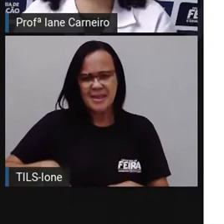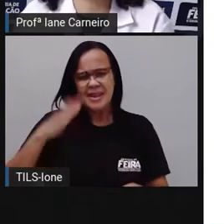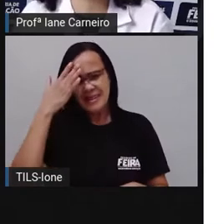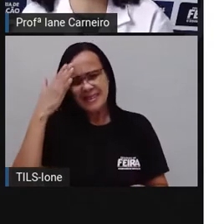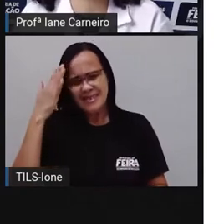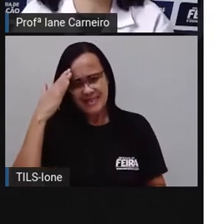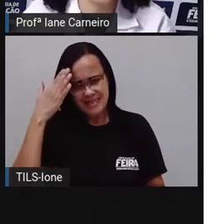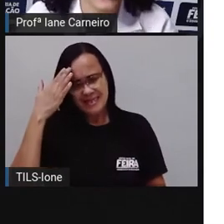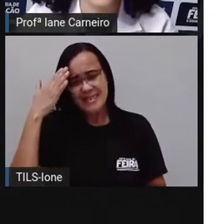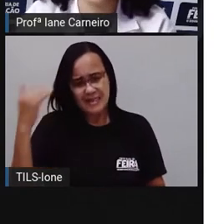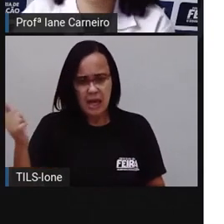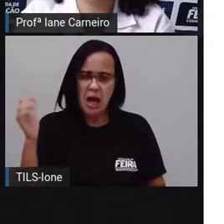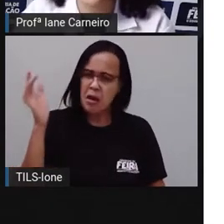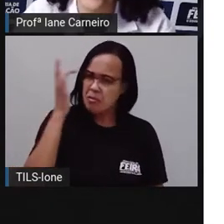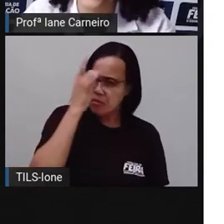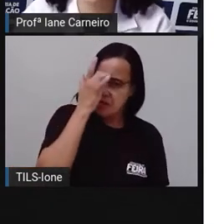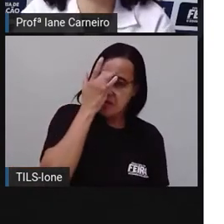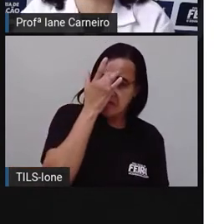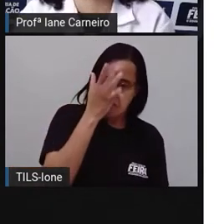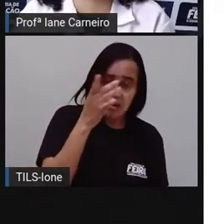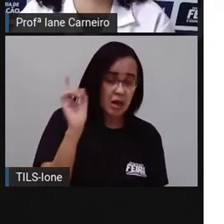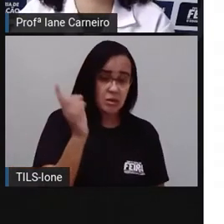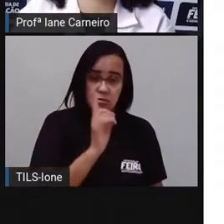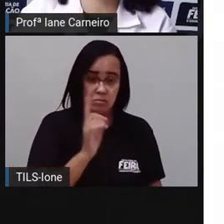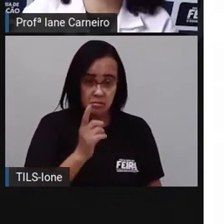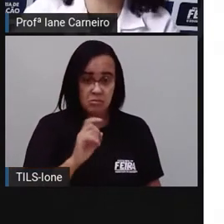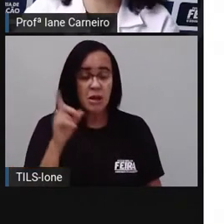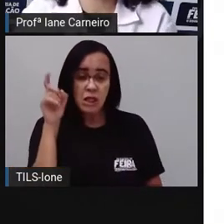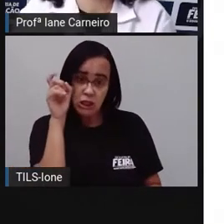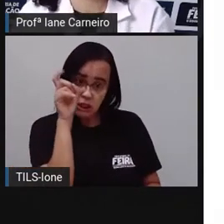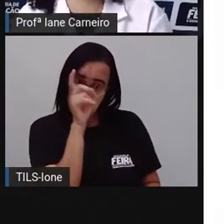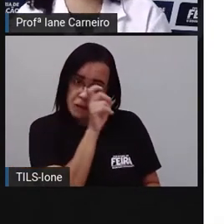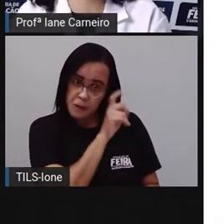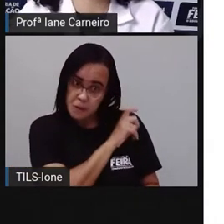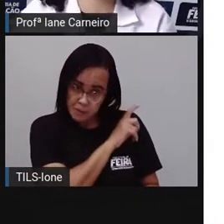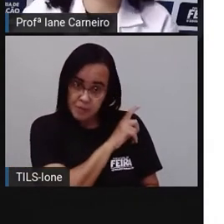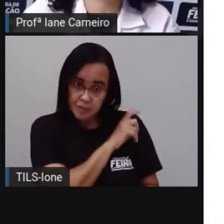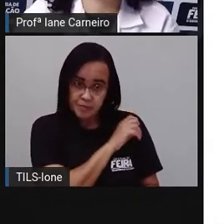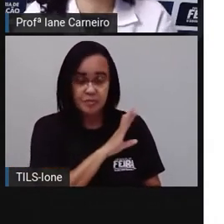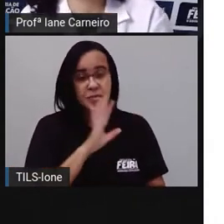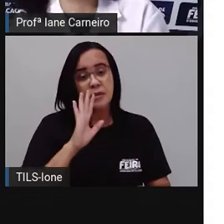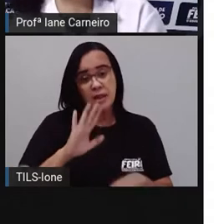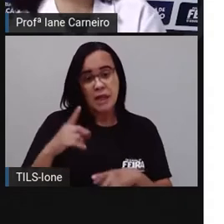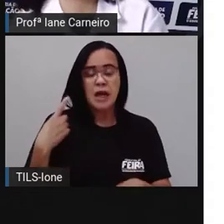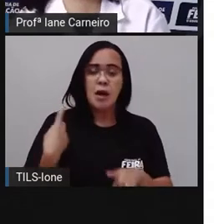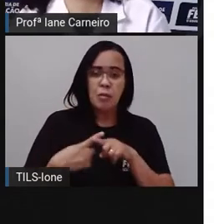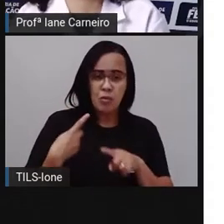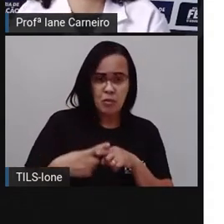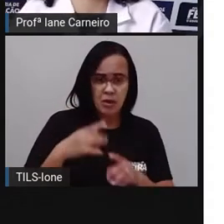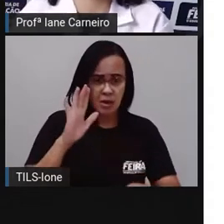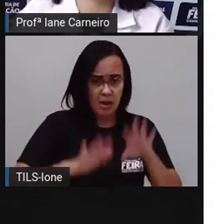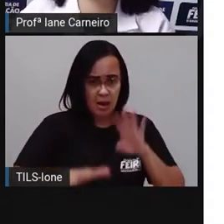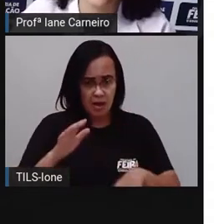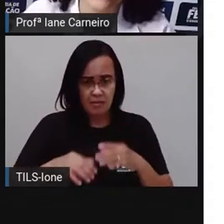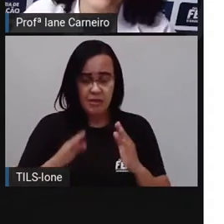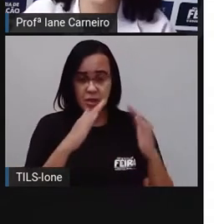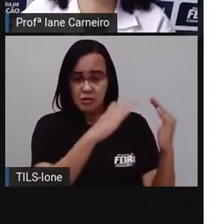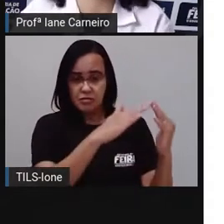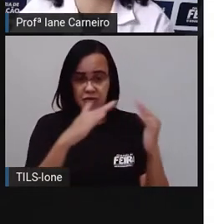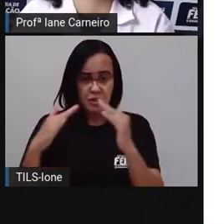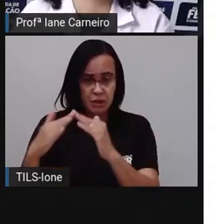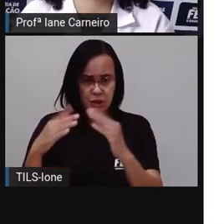A problema para falar aqui é é fácil. Às vezes, é difícil. Às vezes, é difícil porque tem um vizinho que gosta de um estilo de música que a gente não